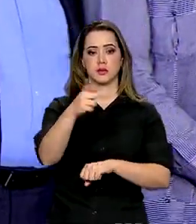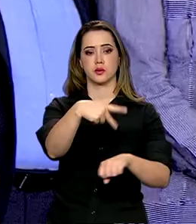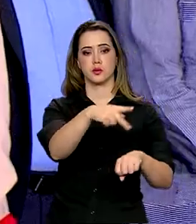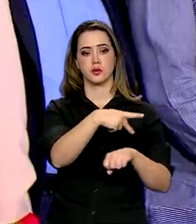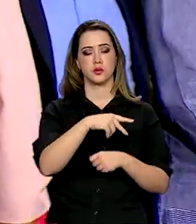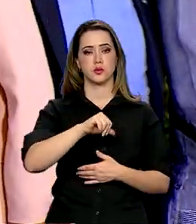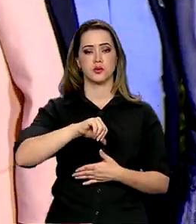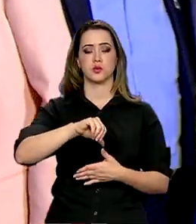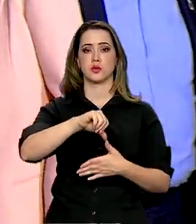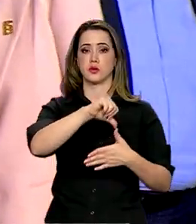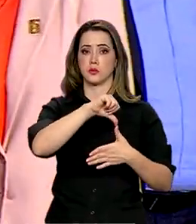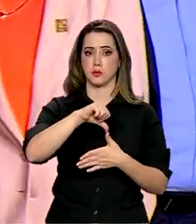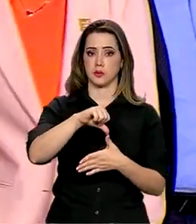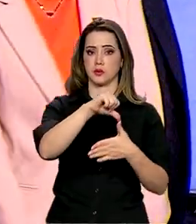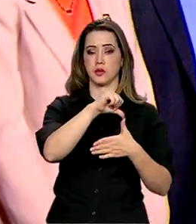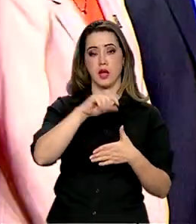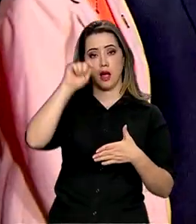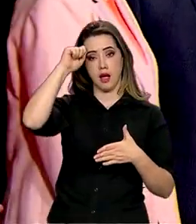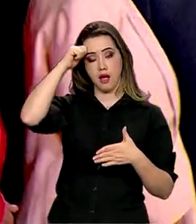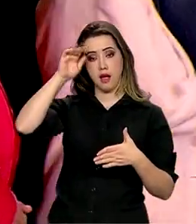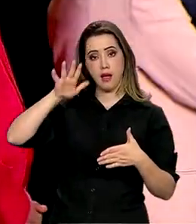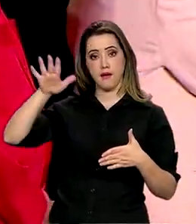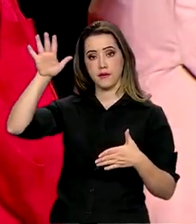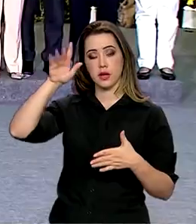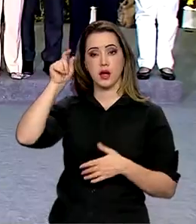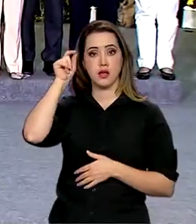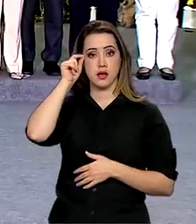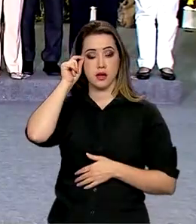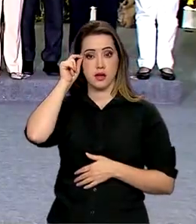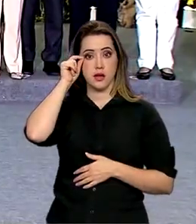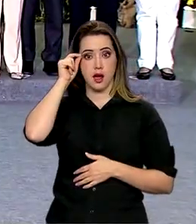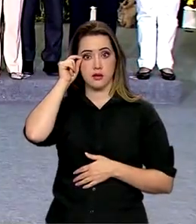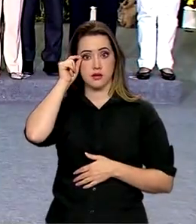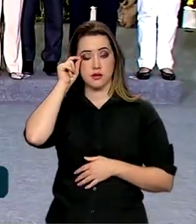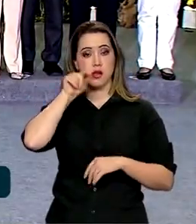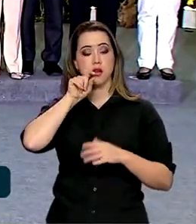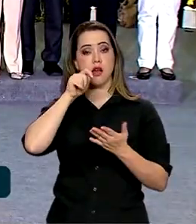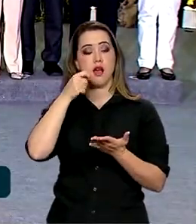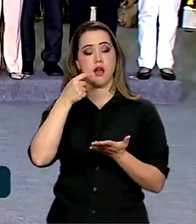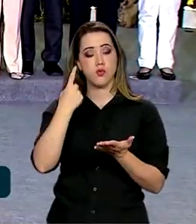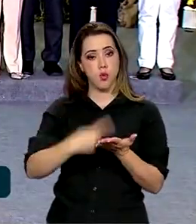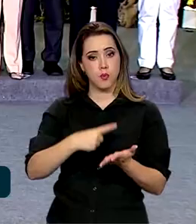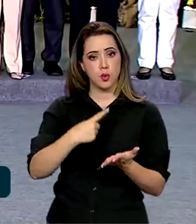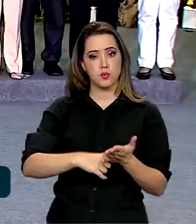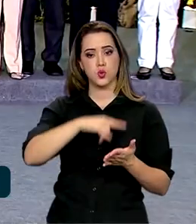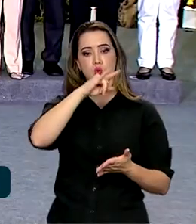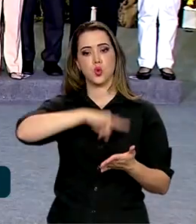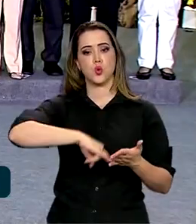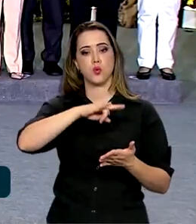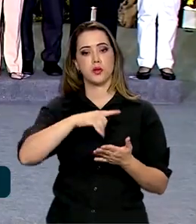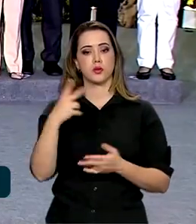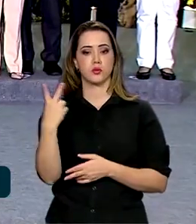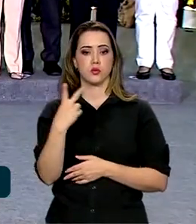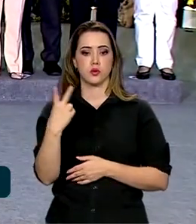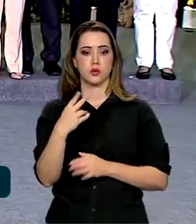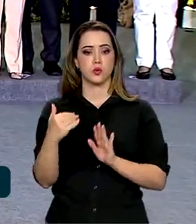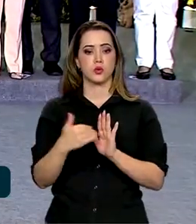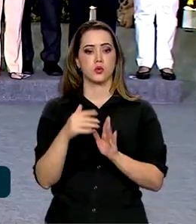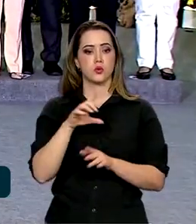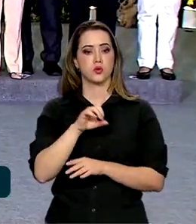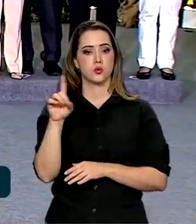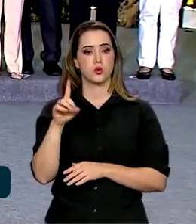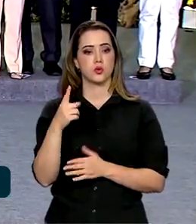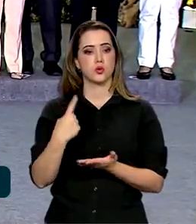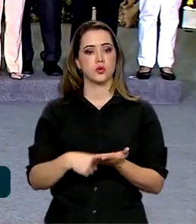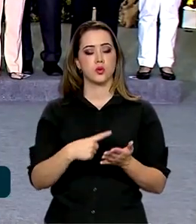da América do Sul, África e Ásia assinaram uma declaração conjunta no segundo e último dia da Cúpula